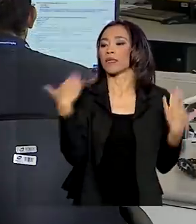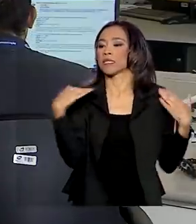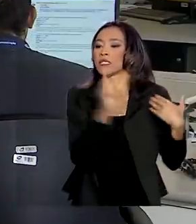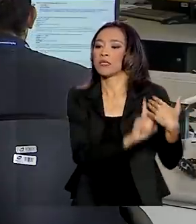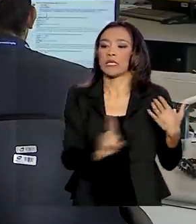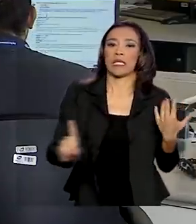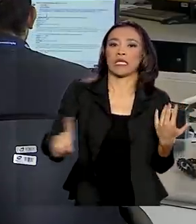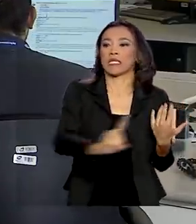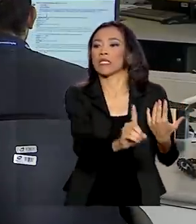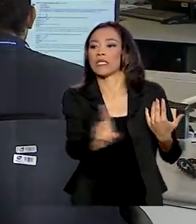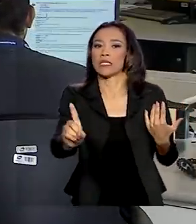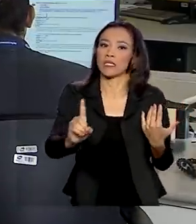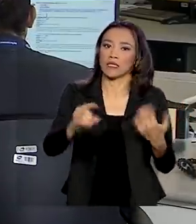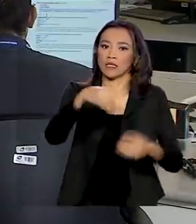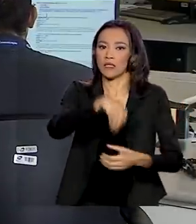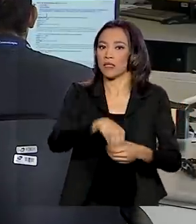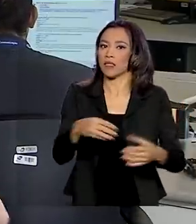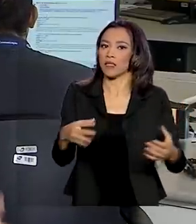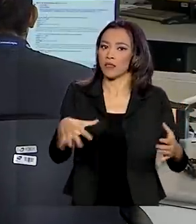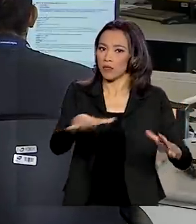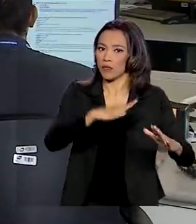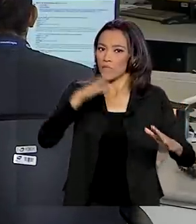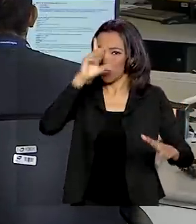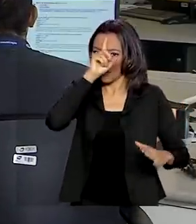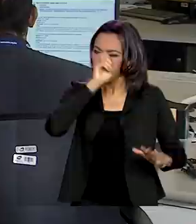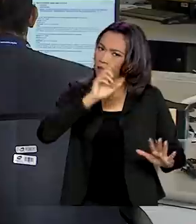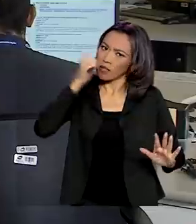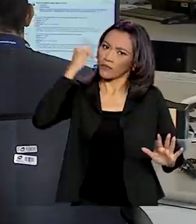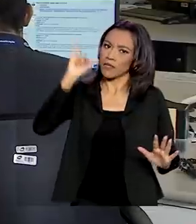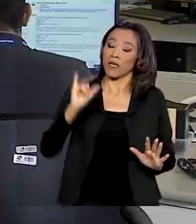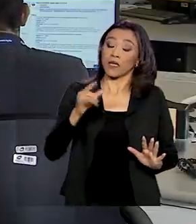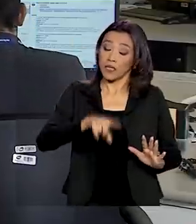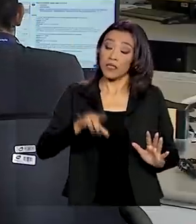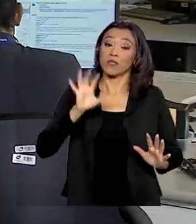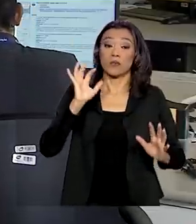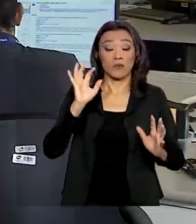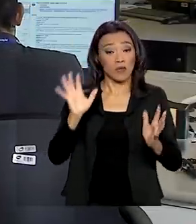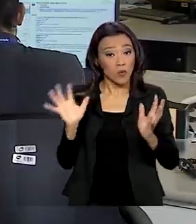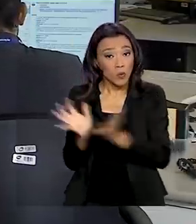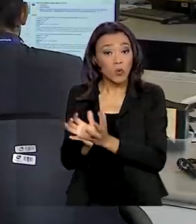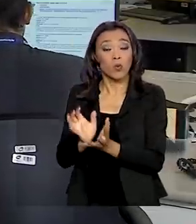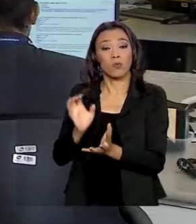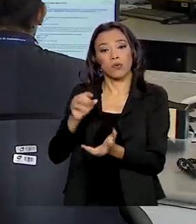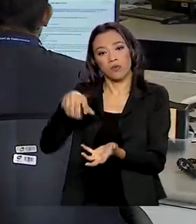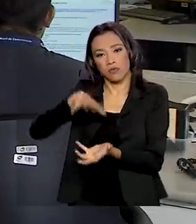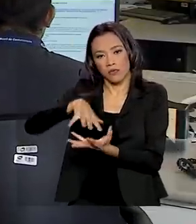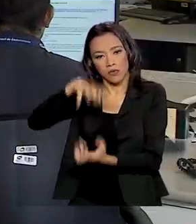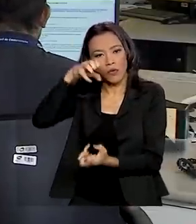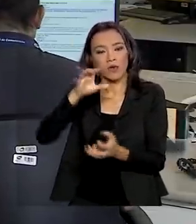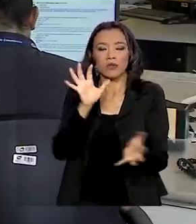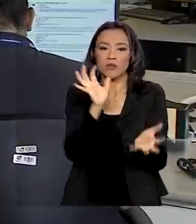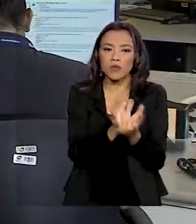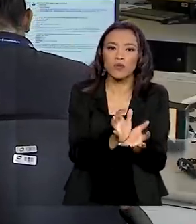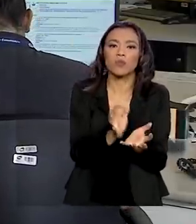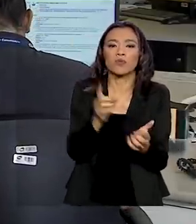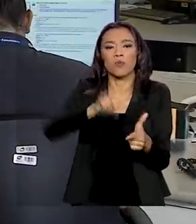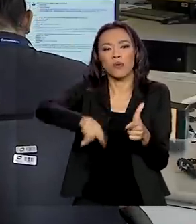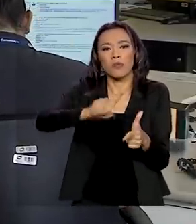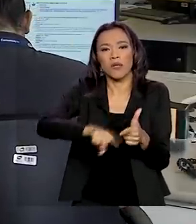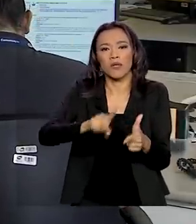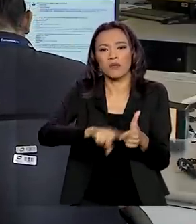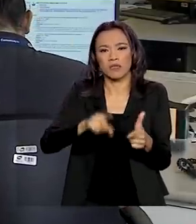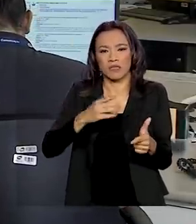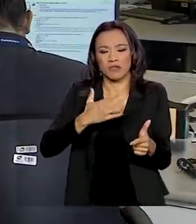ambientes. Essa medida prioriza pacientes do grupo de risco, como idosos e portadores de doenças crônicas e autoimunes, além de